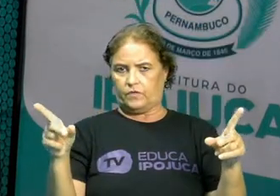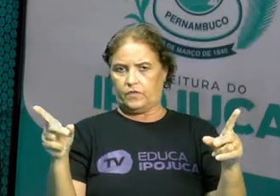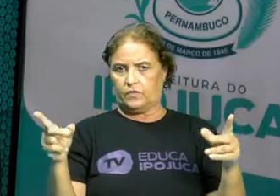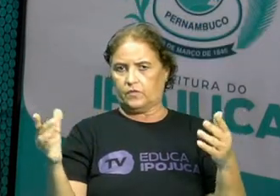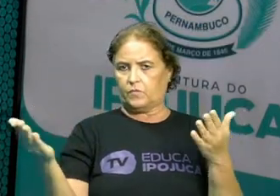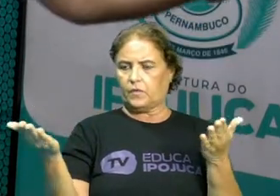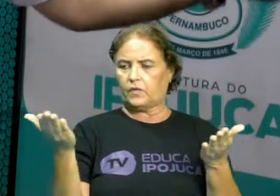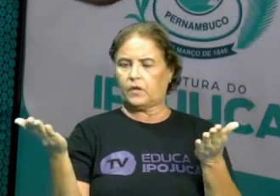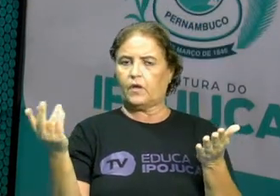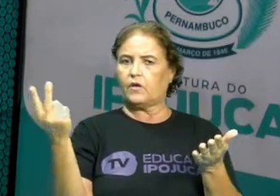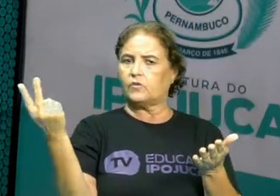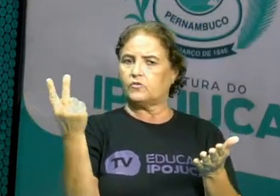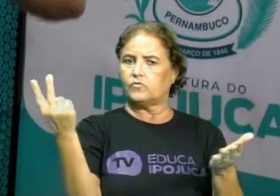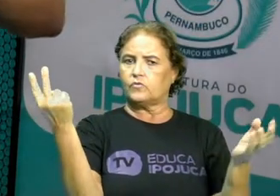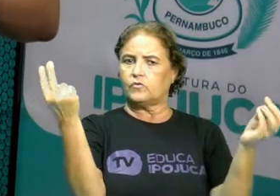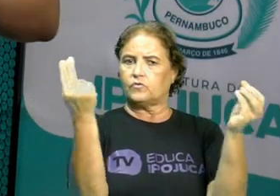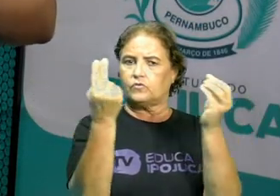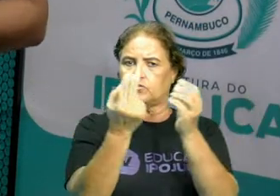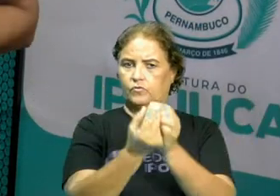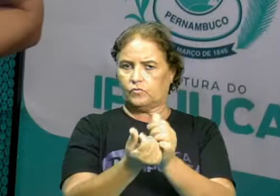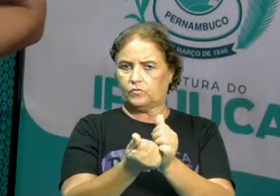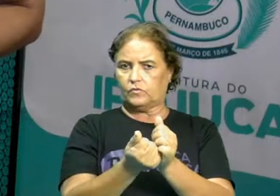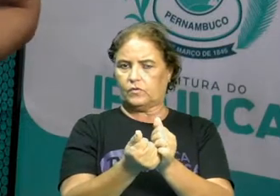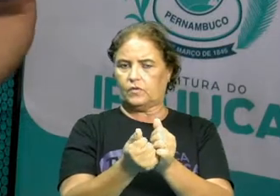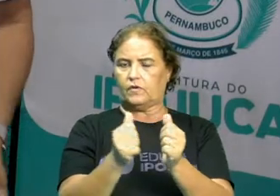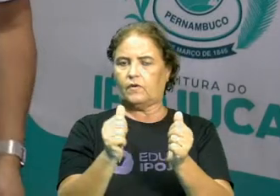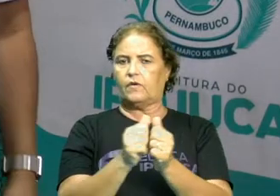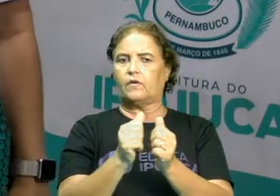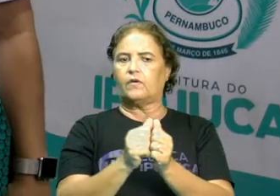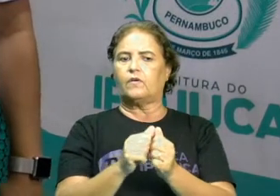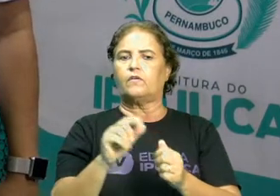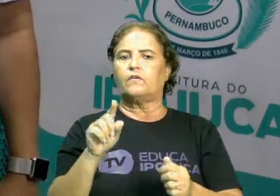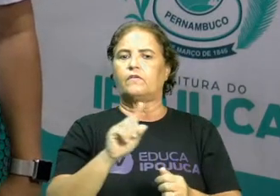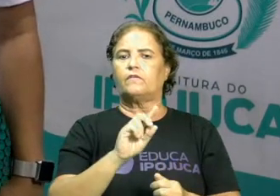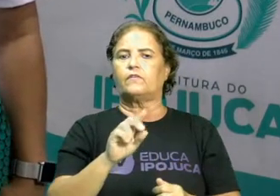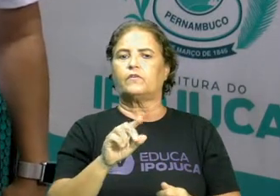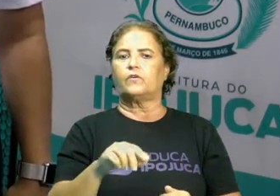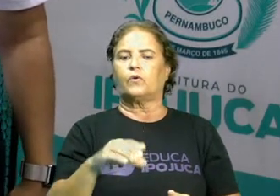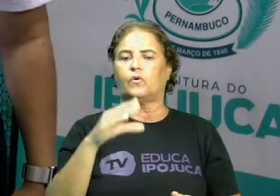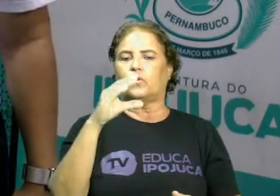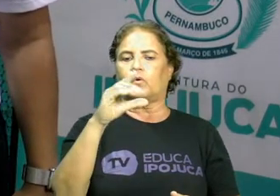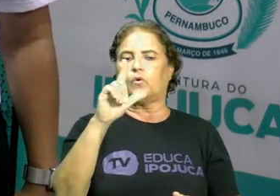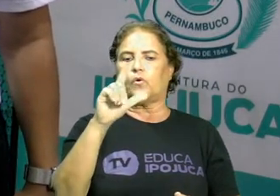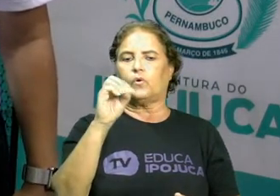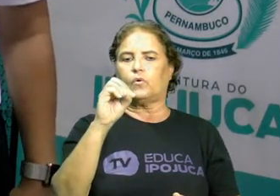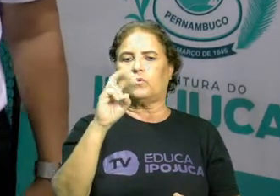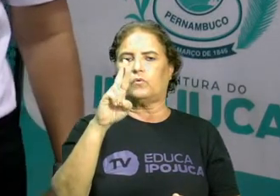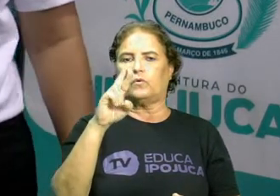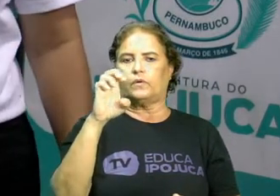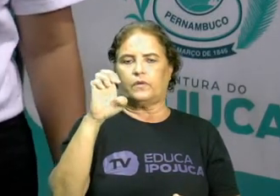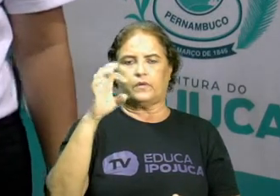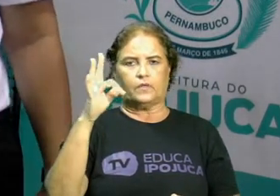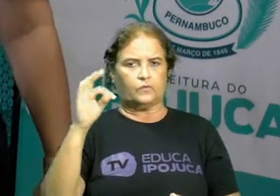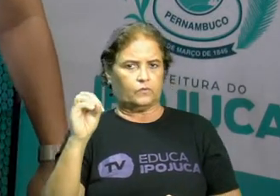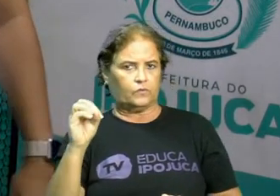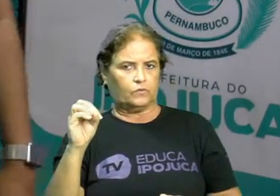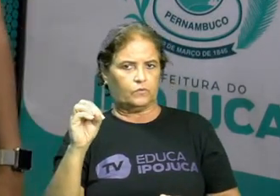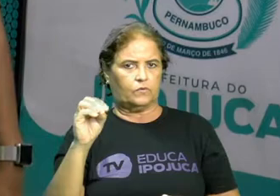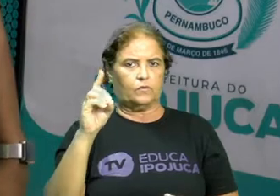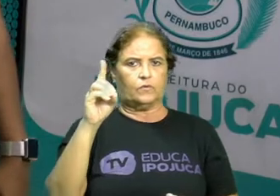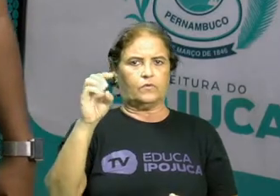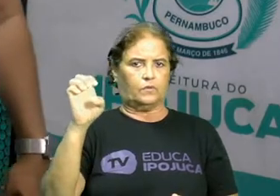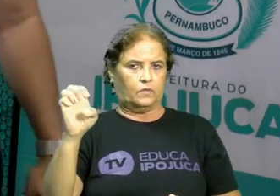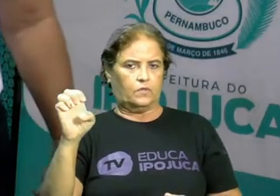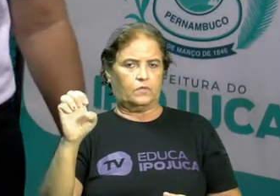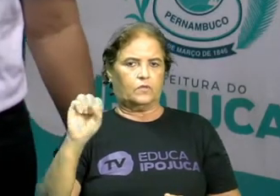essas duas substâncias e juntar, eu vou ter o que nós chamamos de cloreto de sódio. Se o professor lá vem, será que é